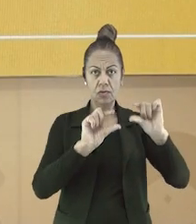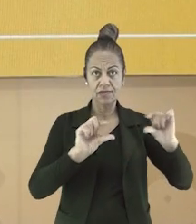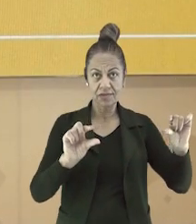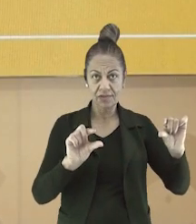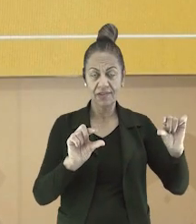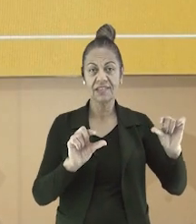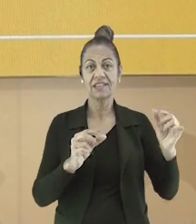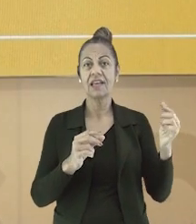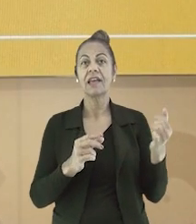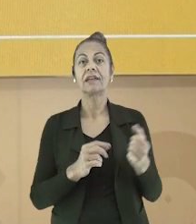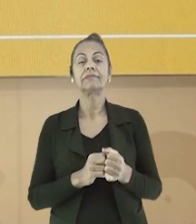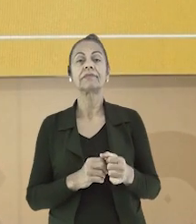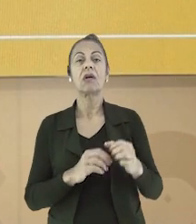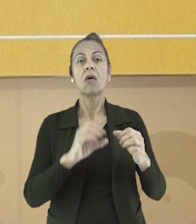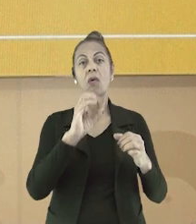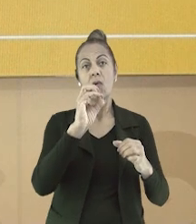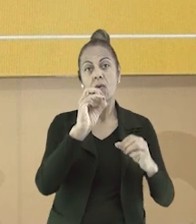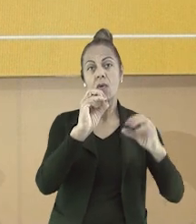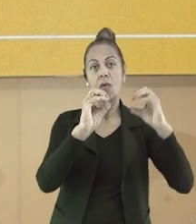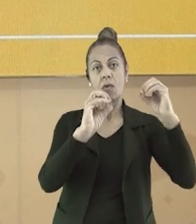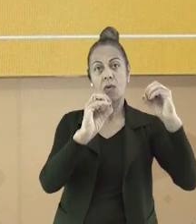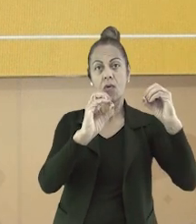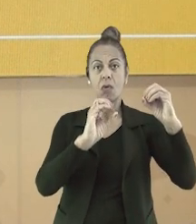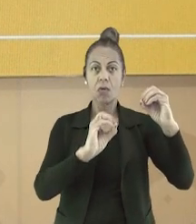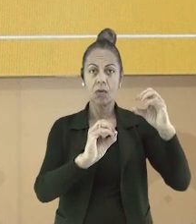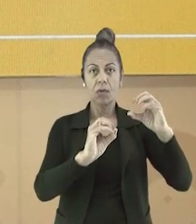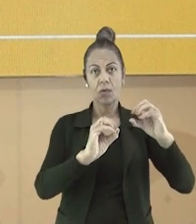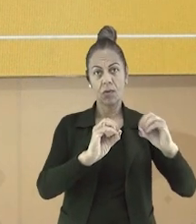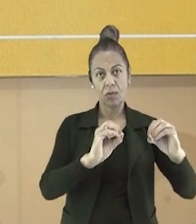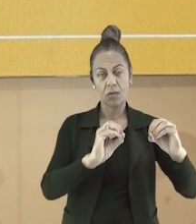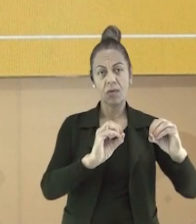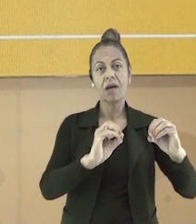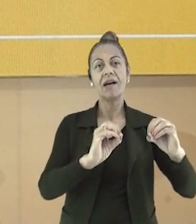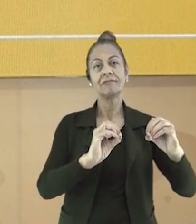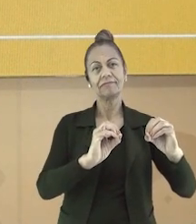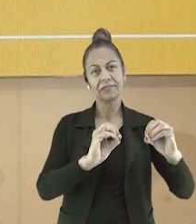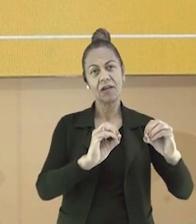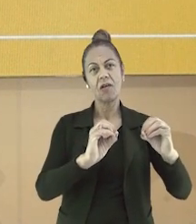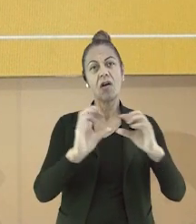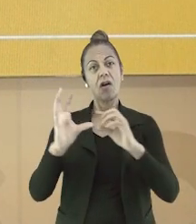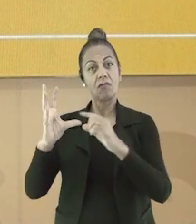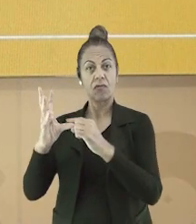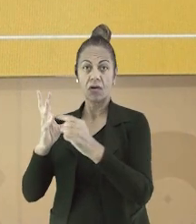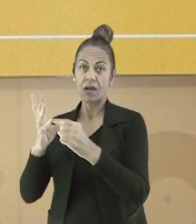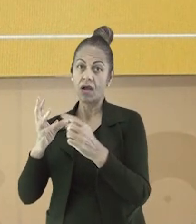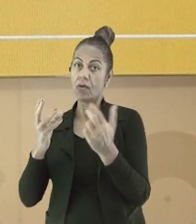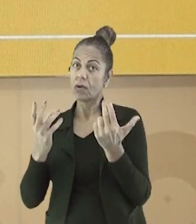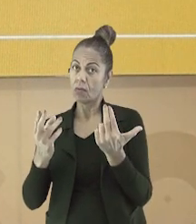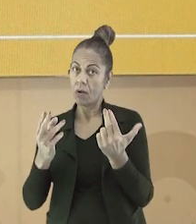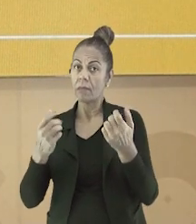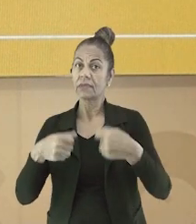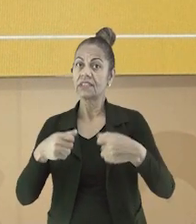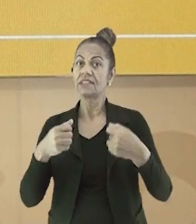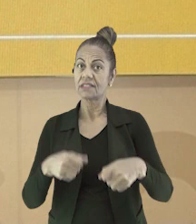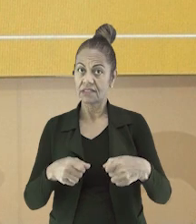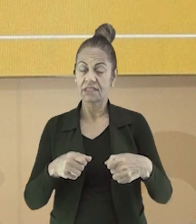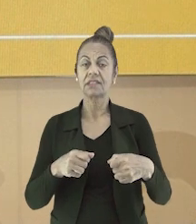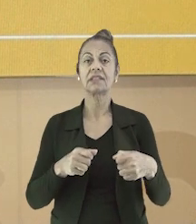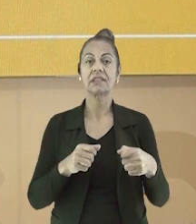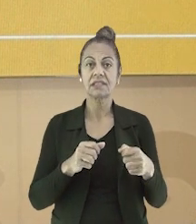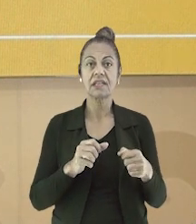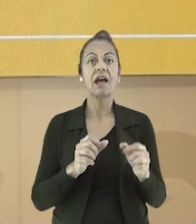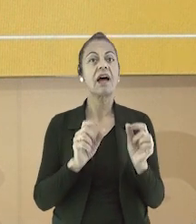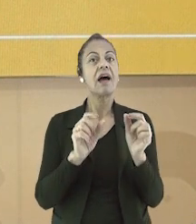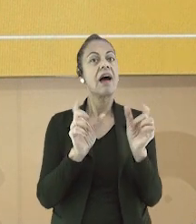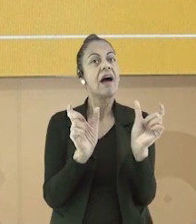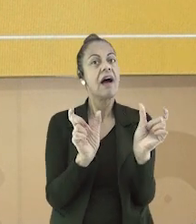é o termo micro. Perceba que o prefixo termina com a vogal O. E o segundo termo é iniciado também pela vogal